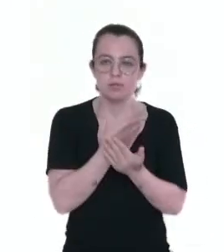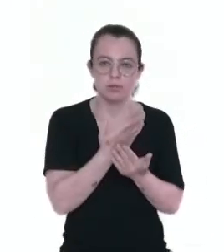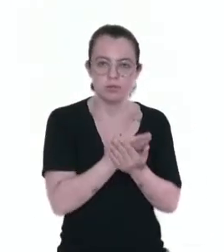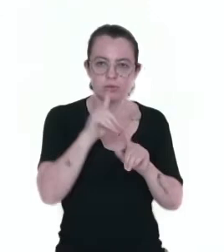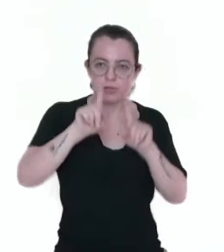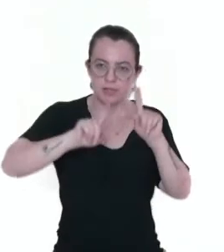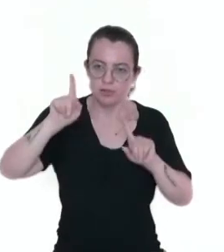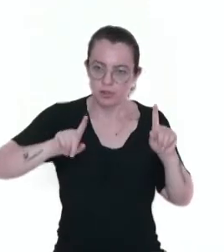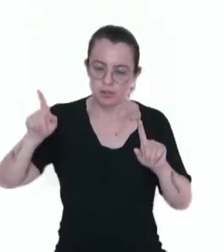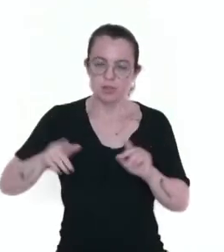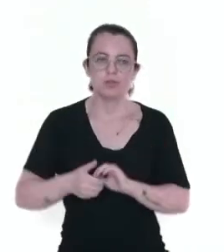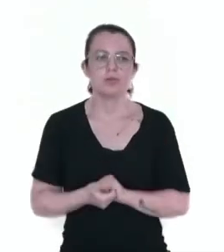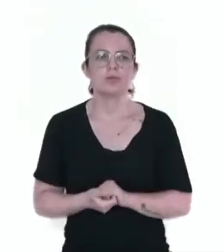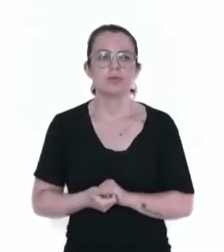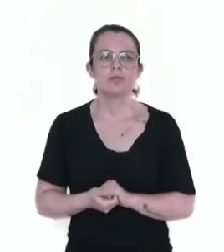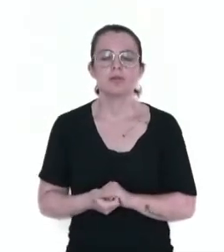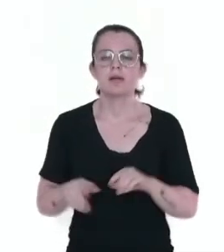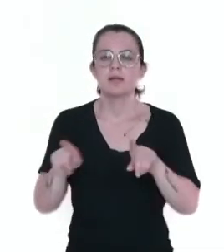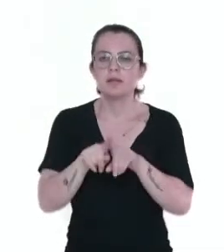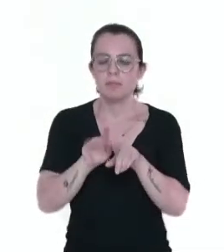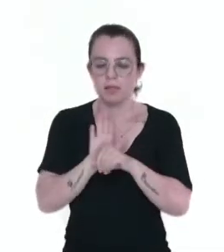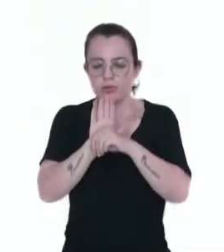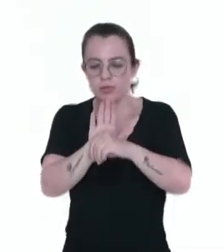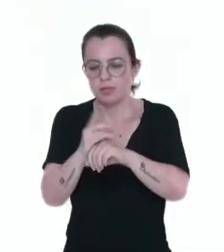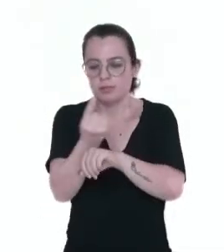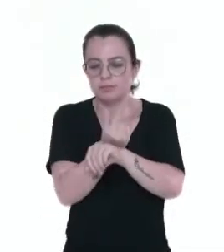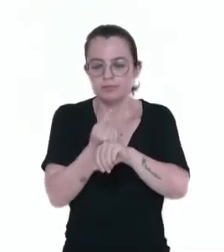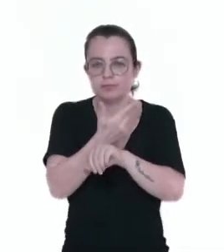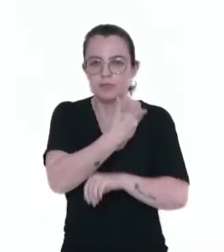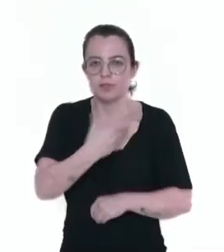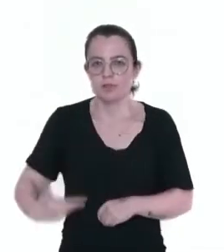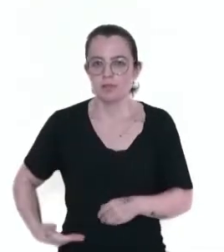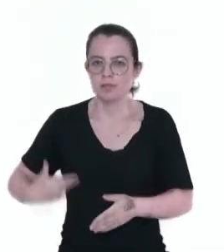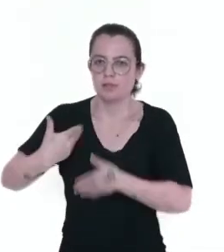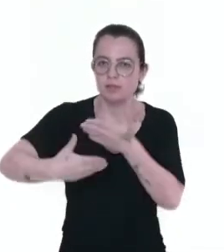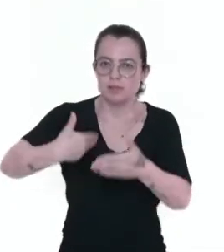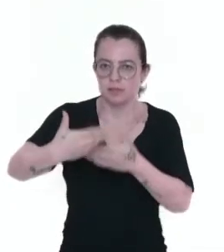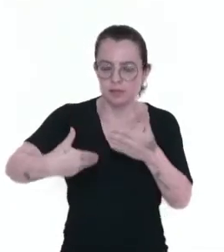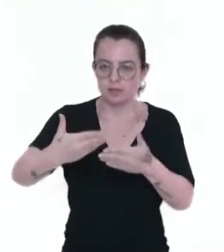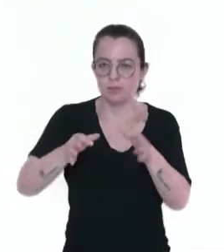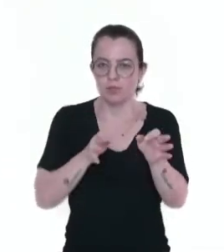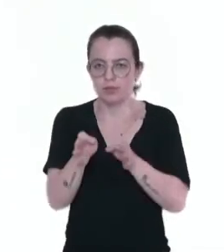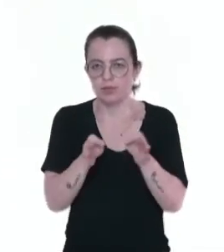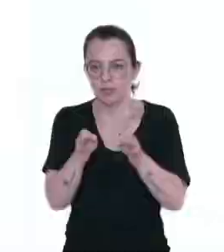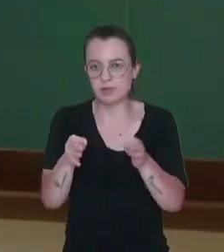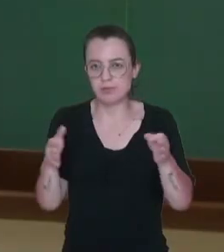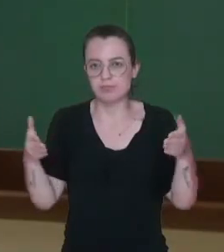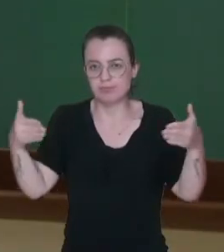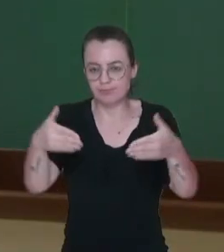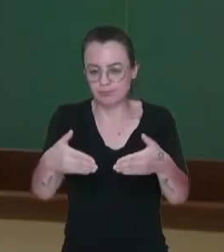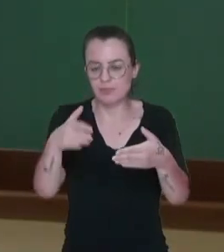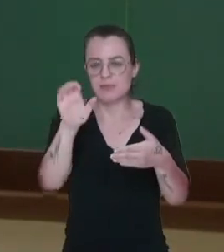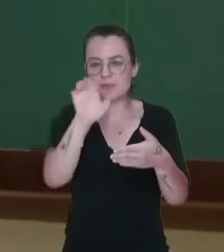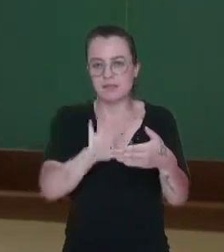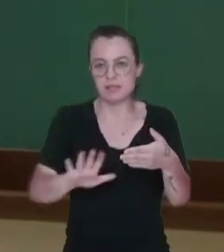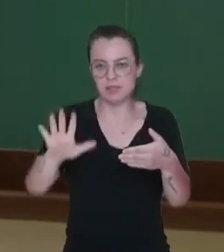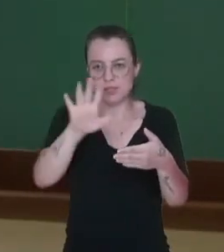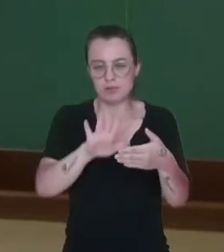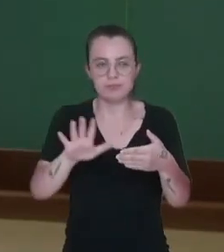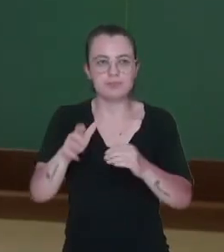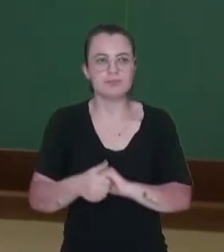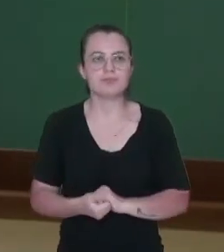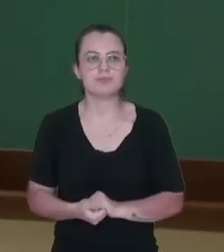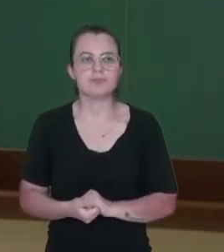a destinação de verbas governamentais para o desenvolvimento de projetos regionais específicos. Estuda-se